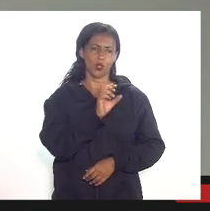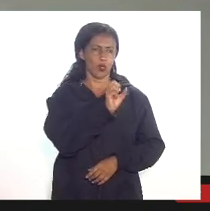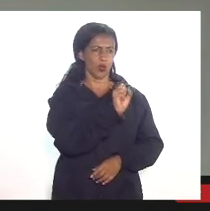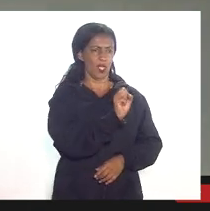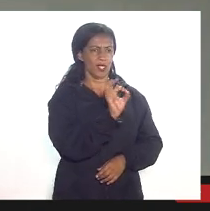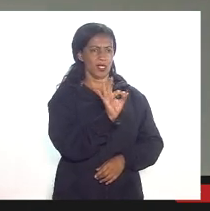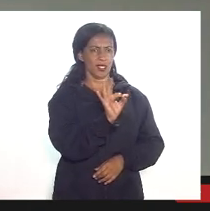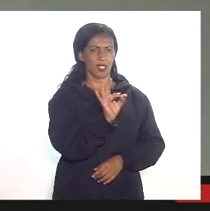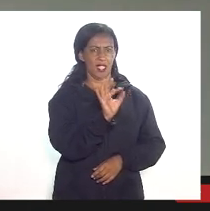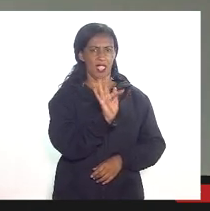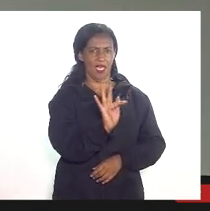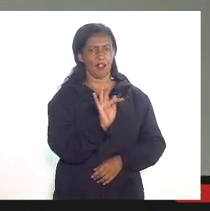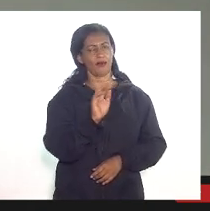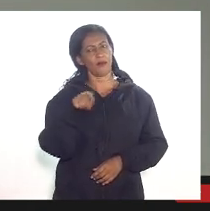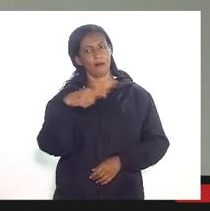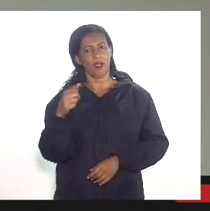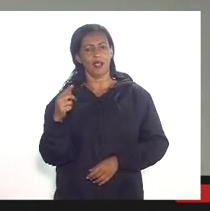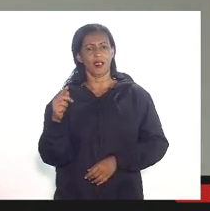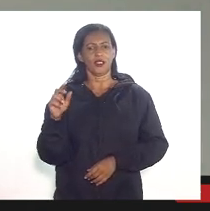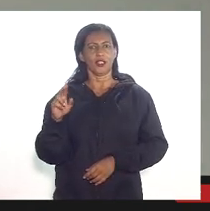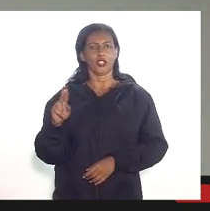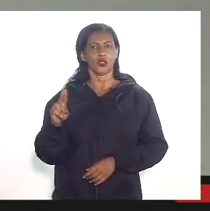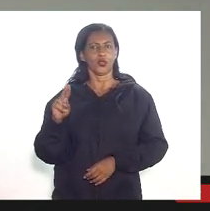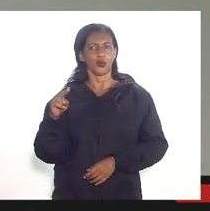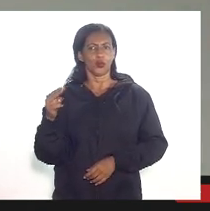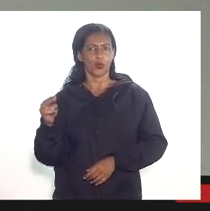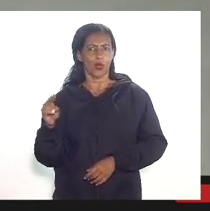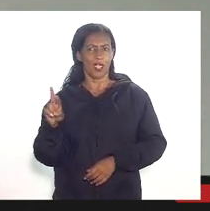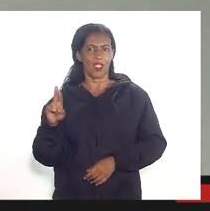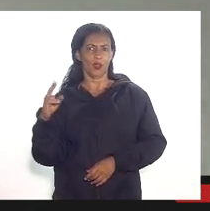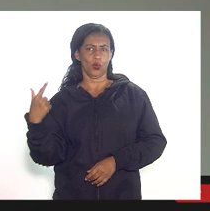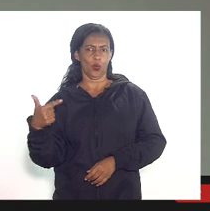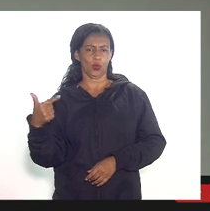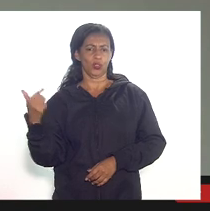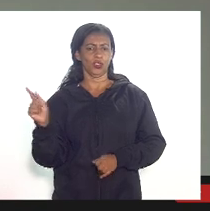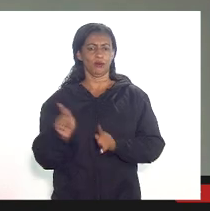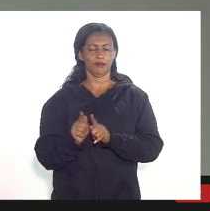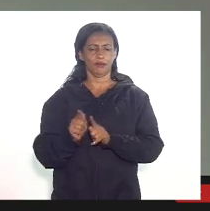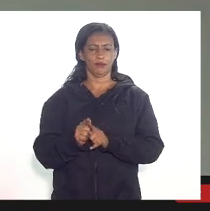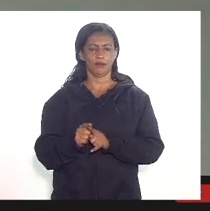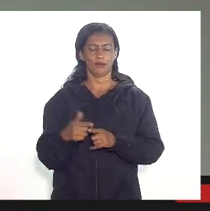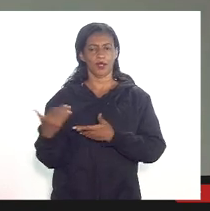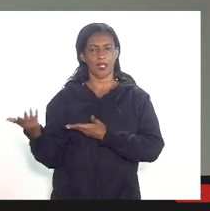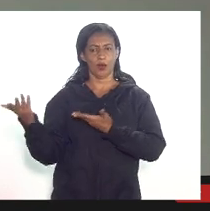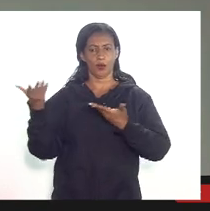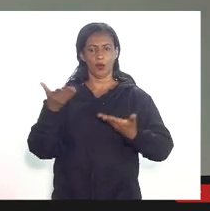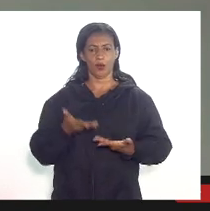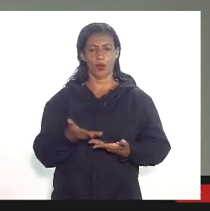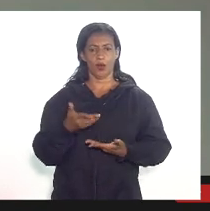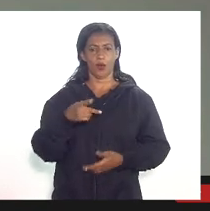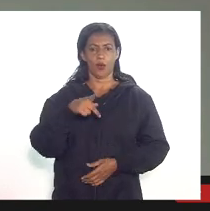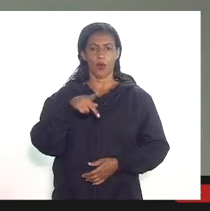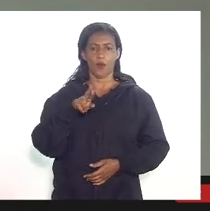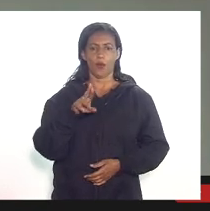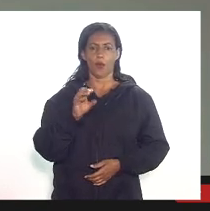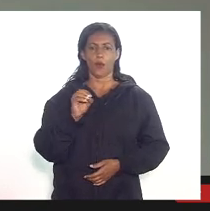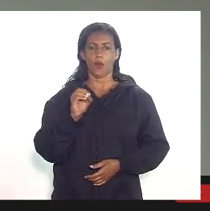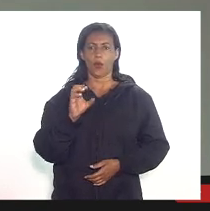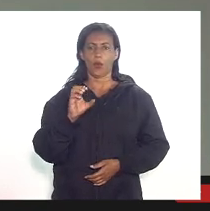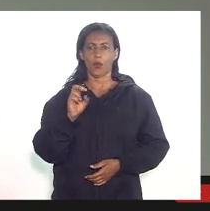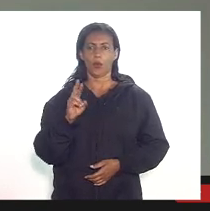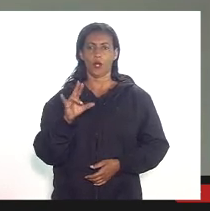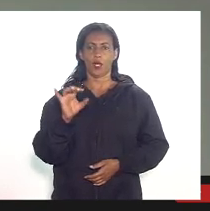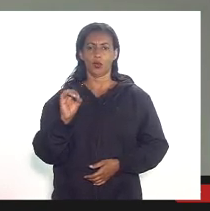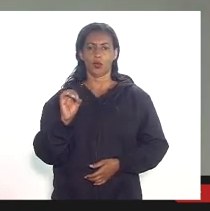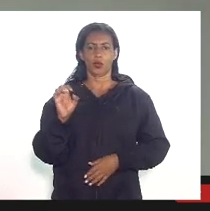mas também do PRF2. Obrigado, deputado, e passo agora a palavra ao Procurador do Estado, Paulo Henrique,